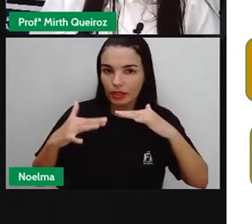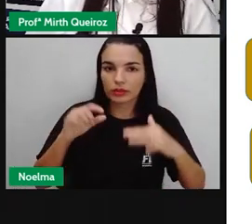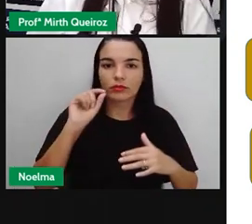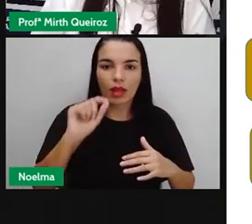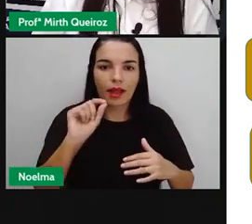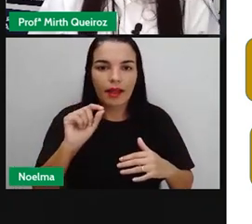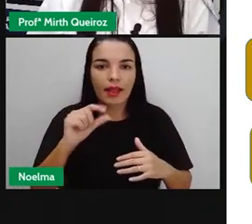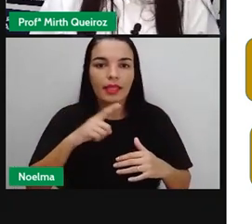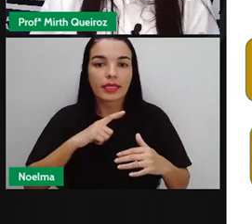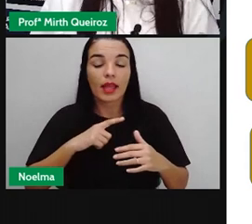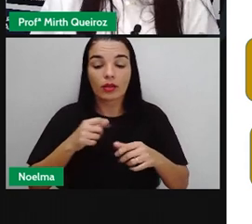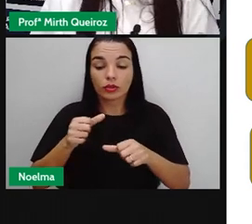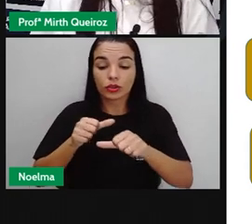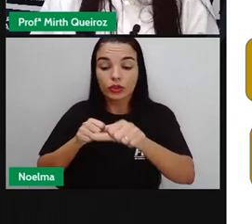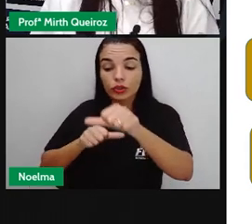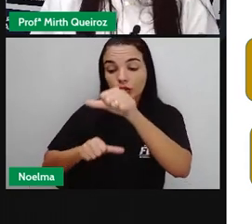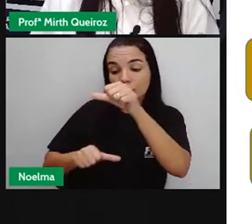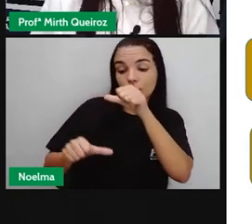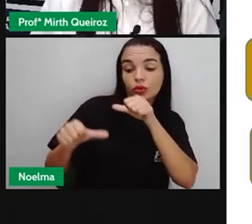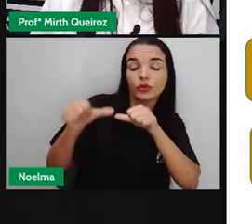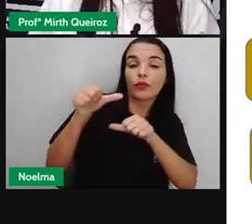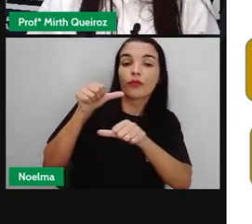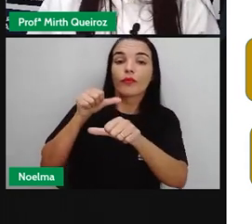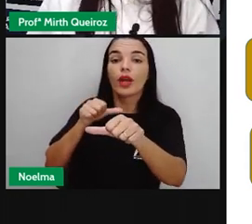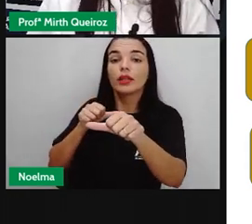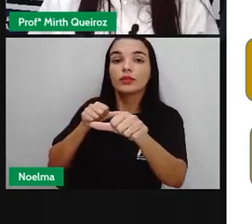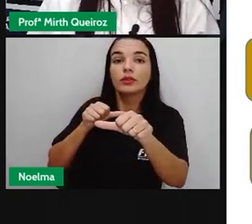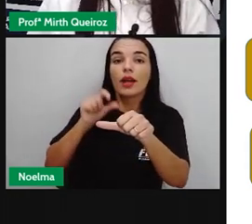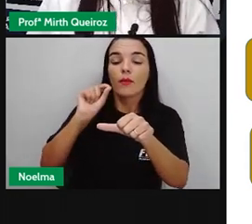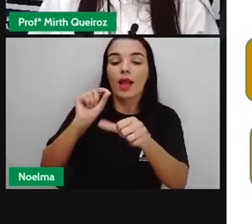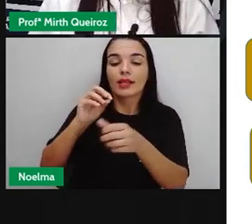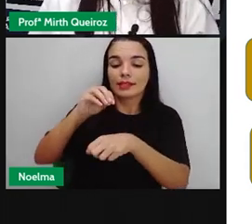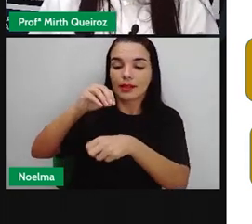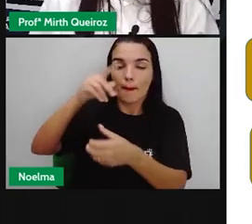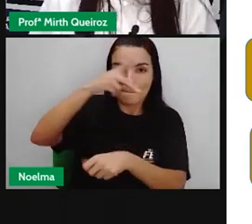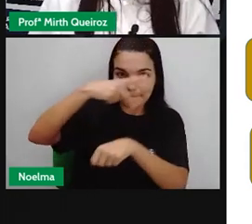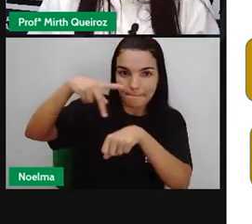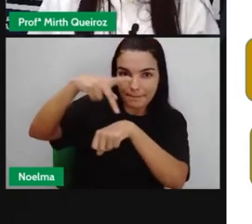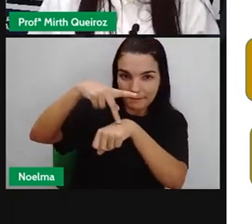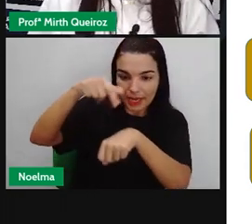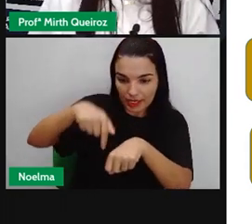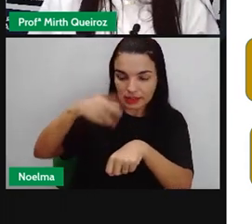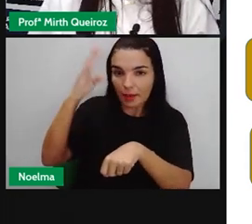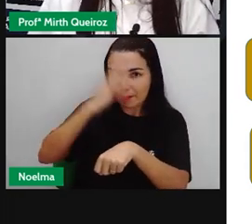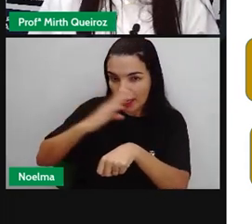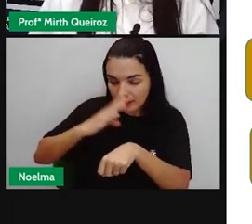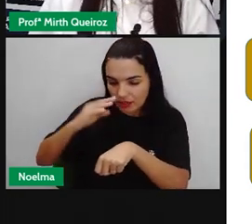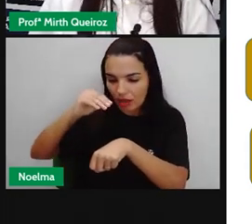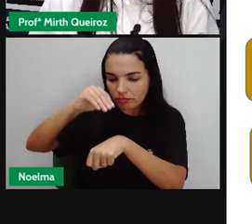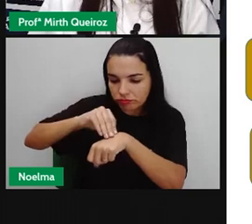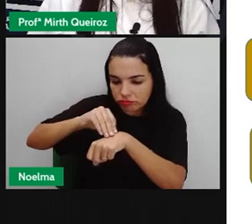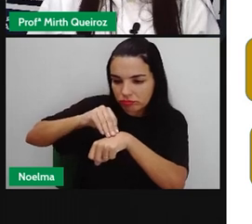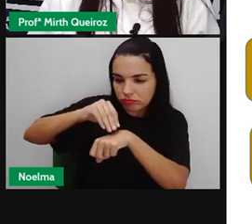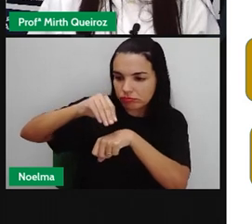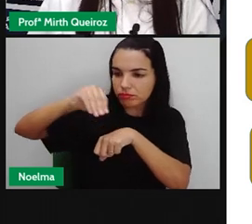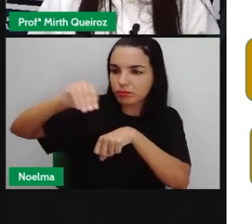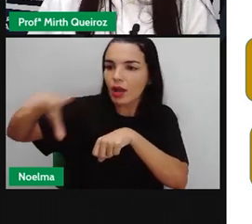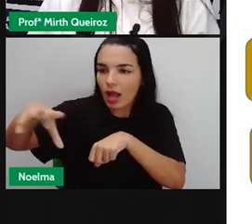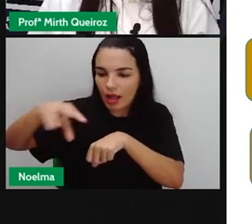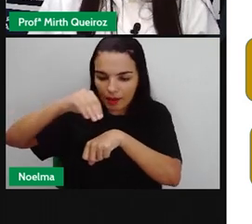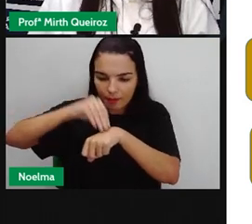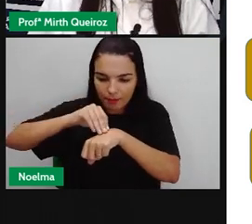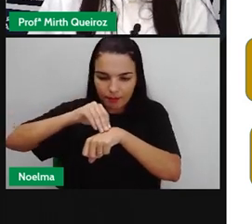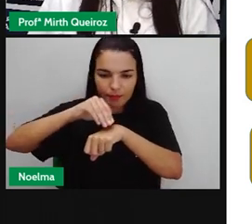seria o quê? É o movimento inverso de sair de seu país ou região de origem. Os